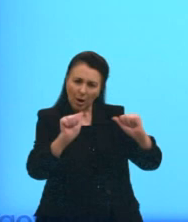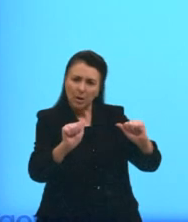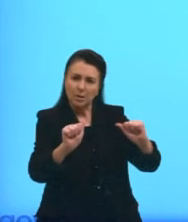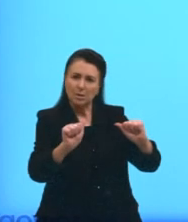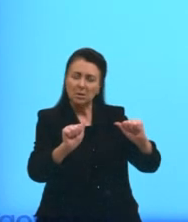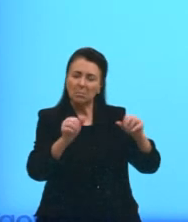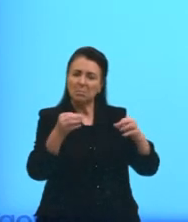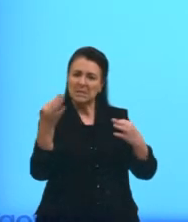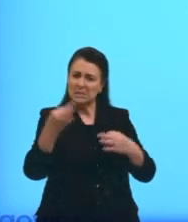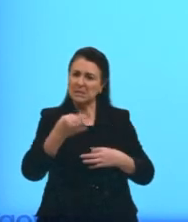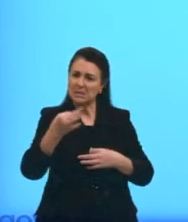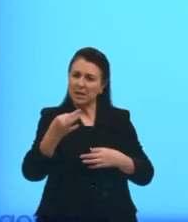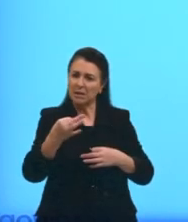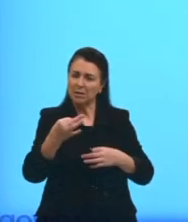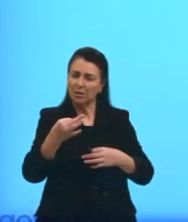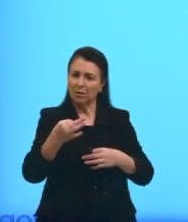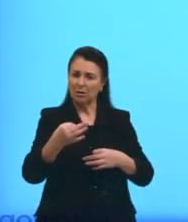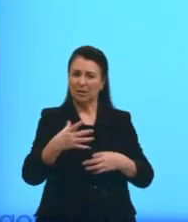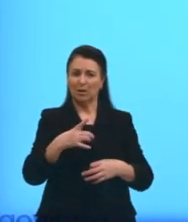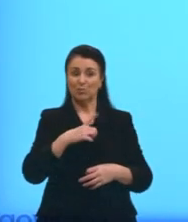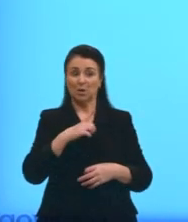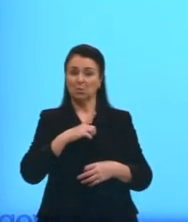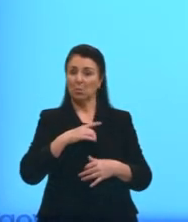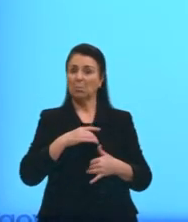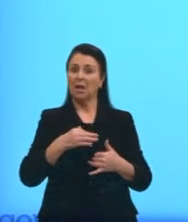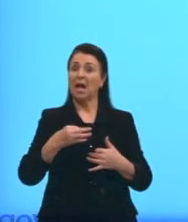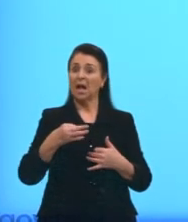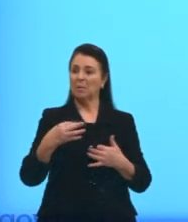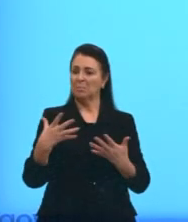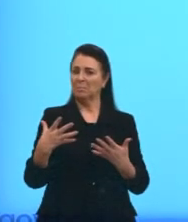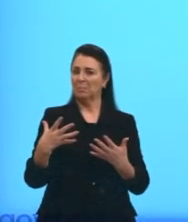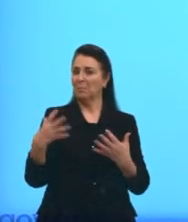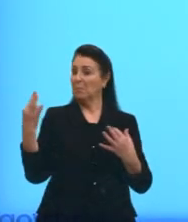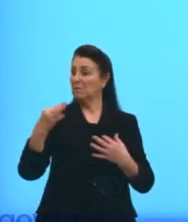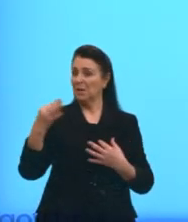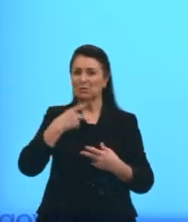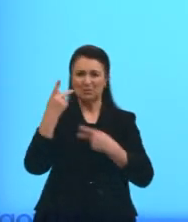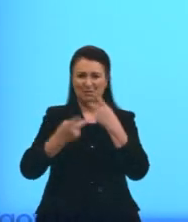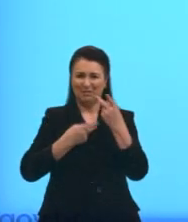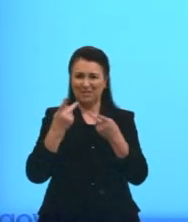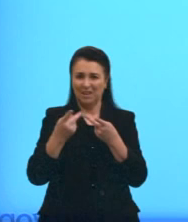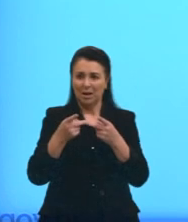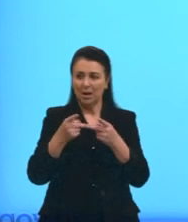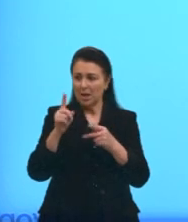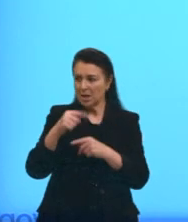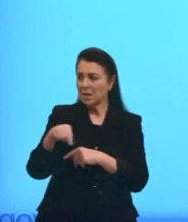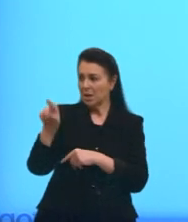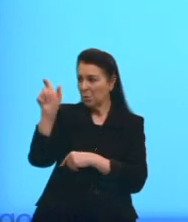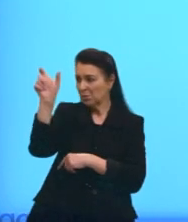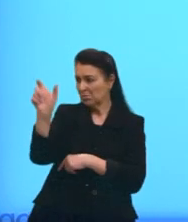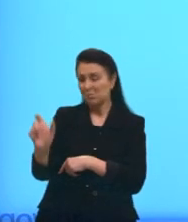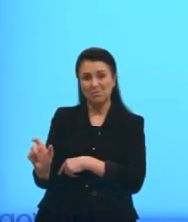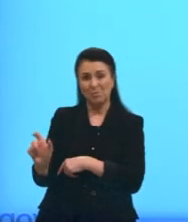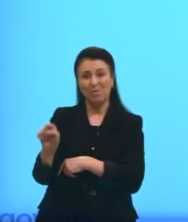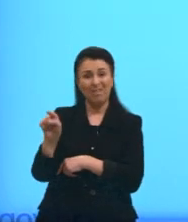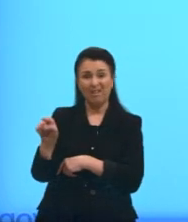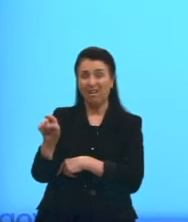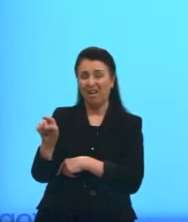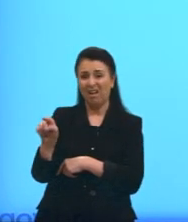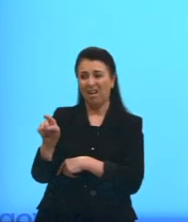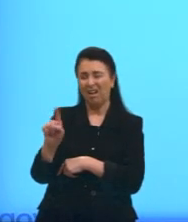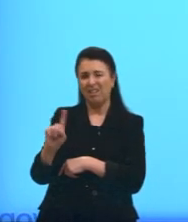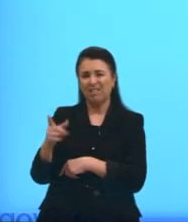elegantes, por assim dizer, enquanto a outra, por estar em uma situação talvez mais